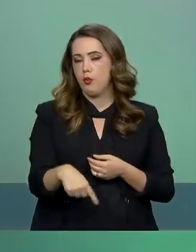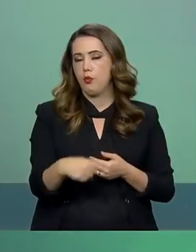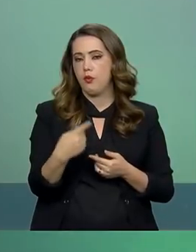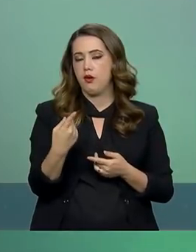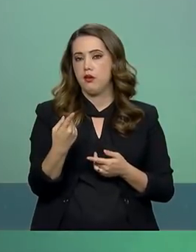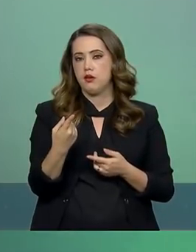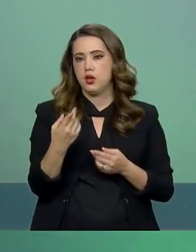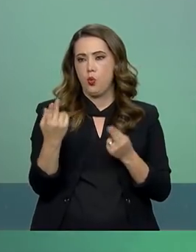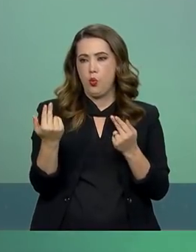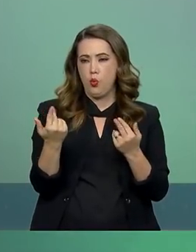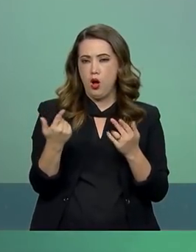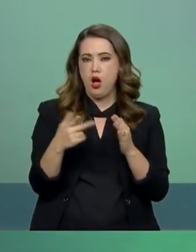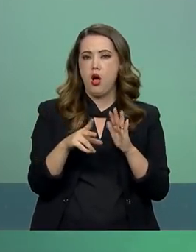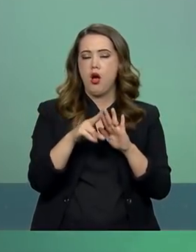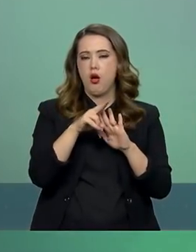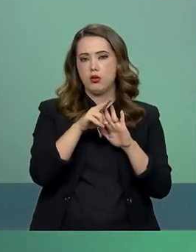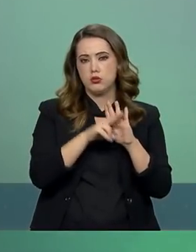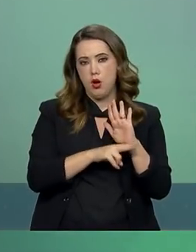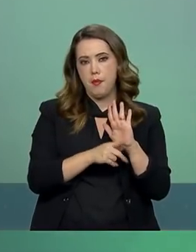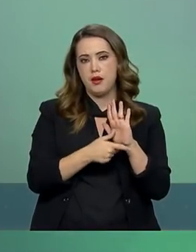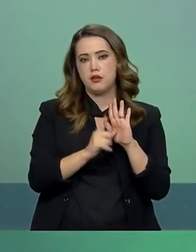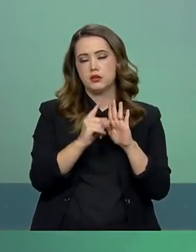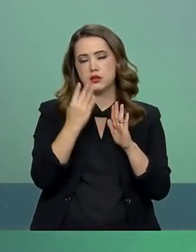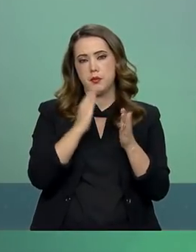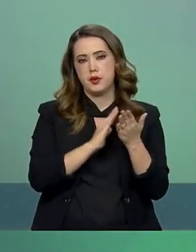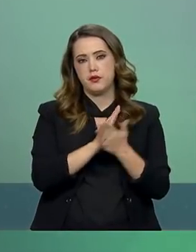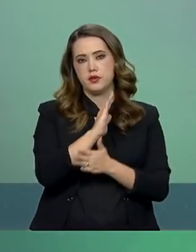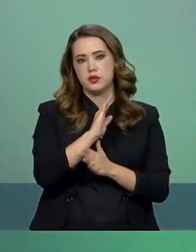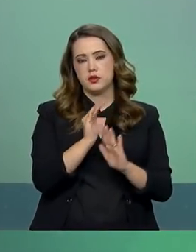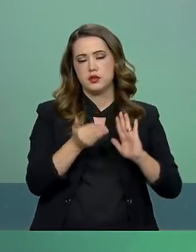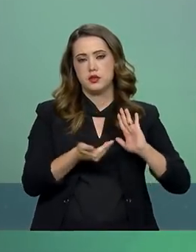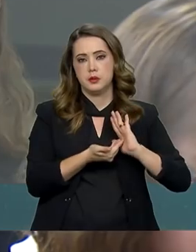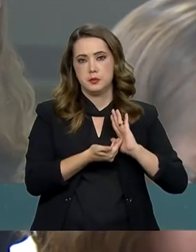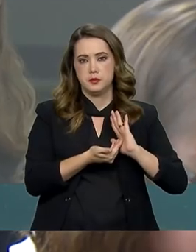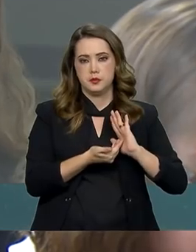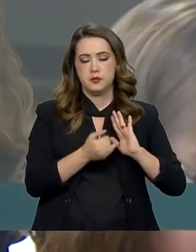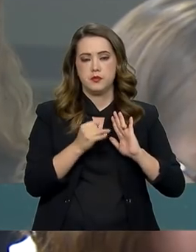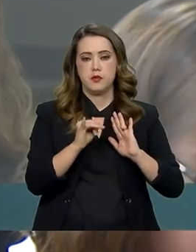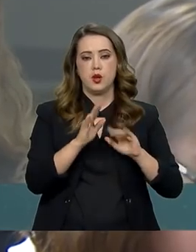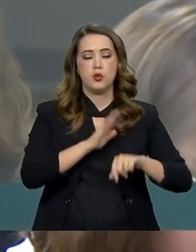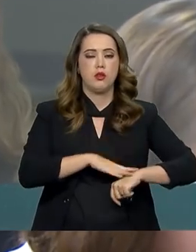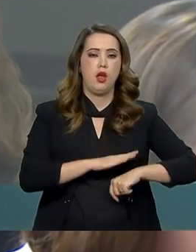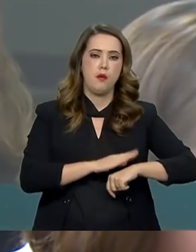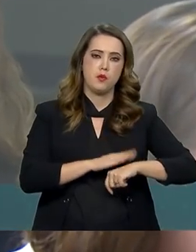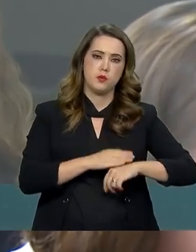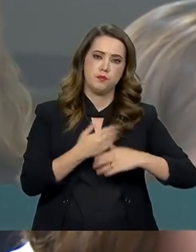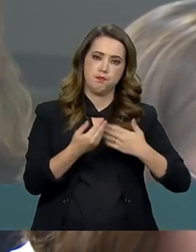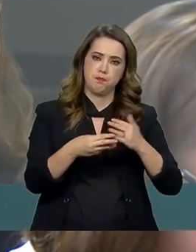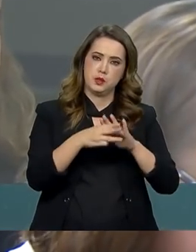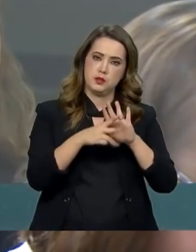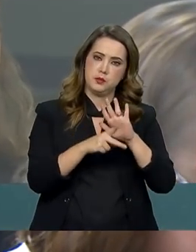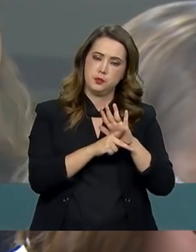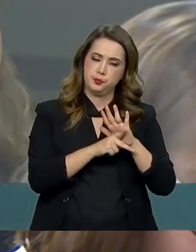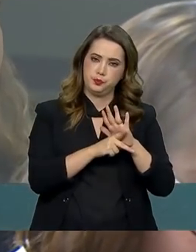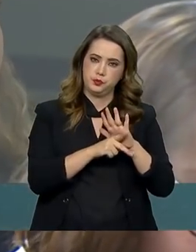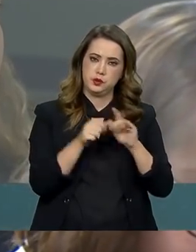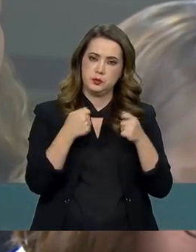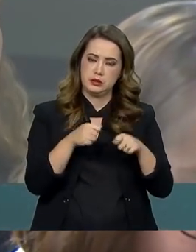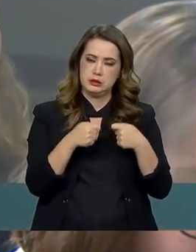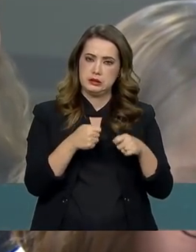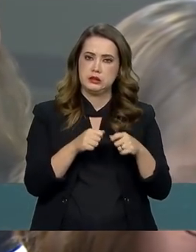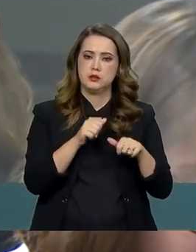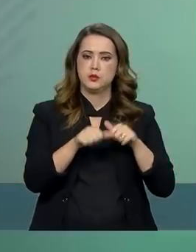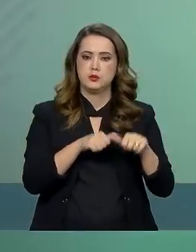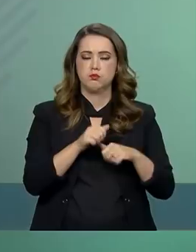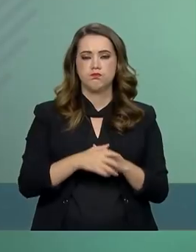seria idêntica ao texto que foi aprovado na Câmara dos Deputados e quando que essa medida provisória deve ser editada?